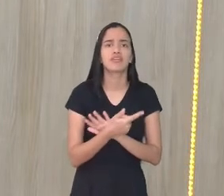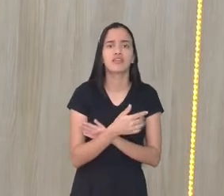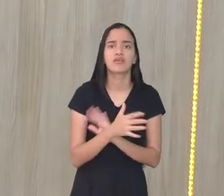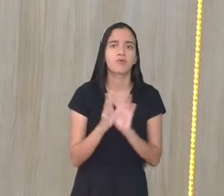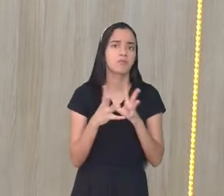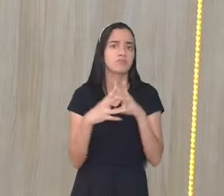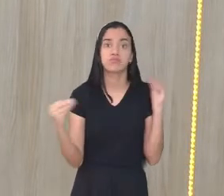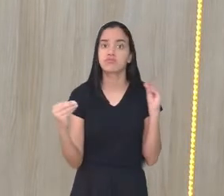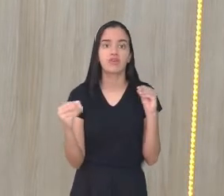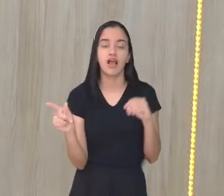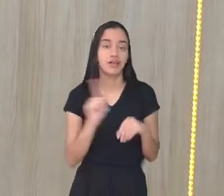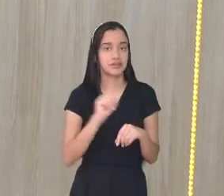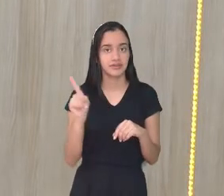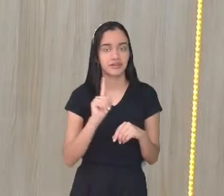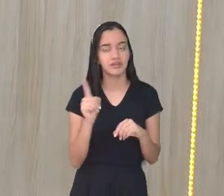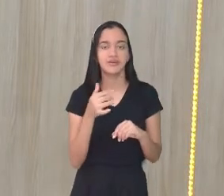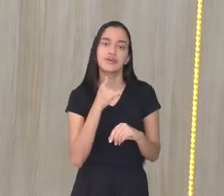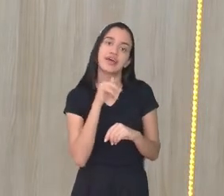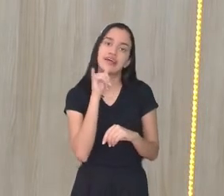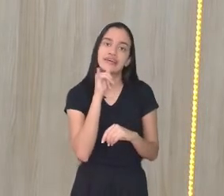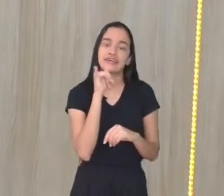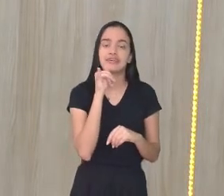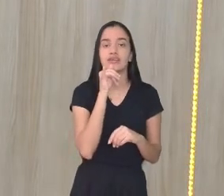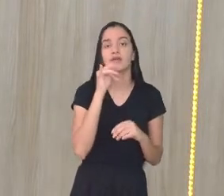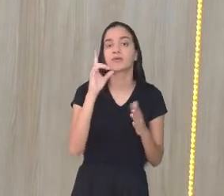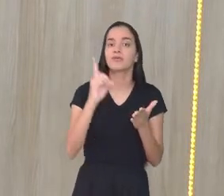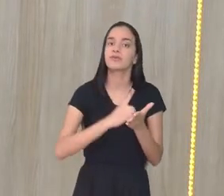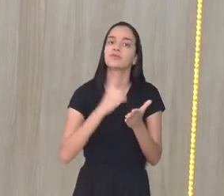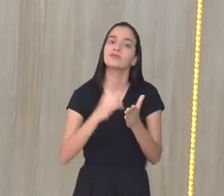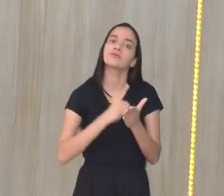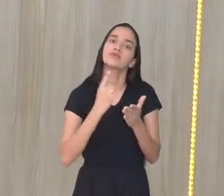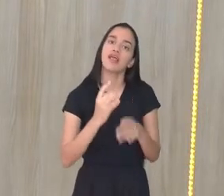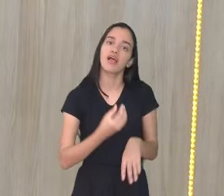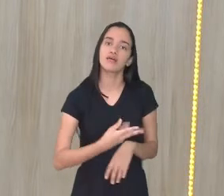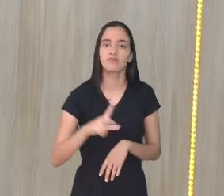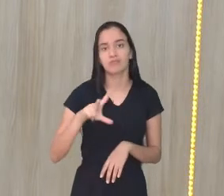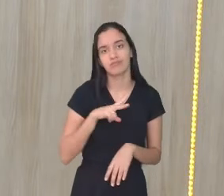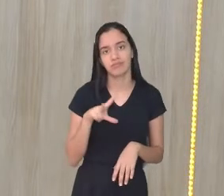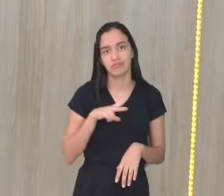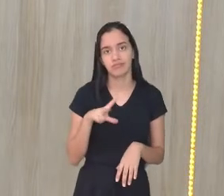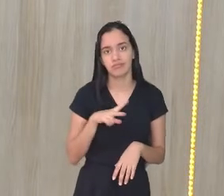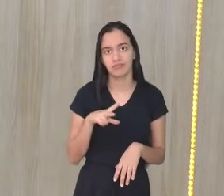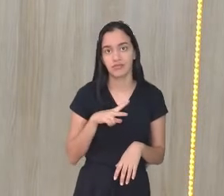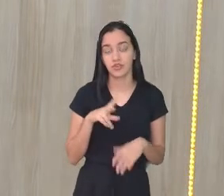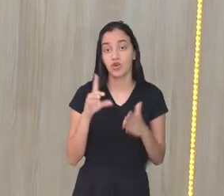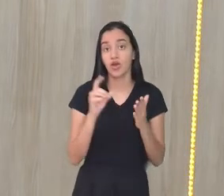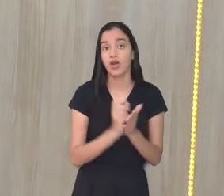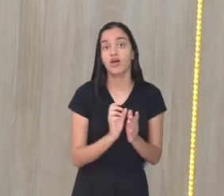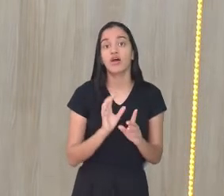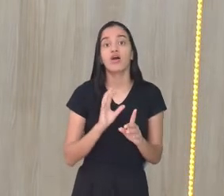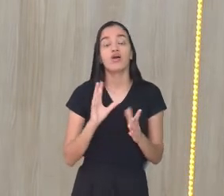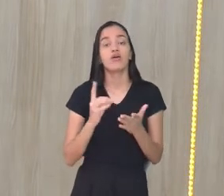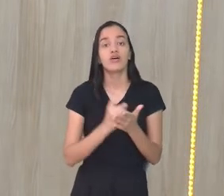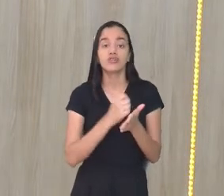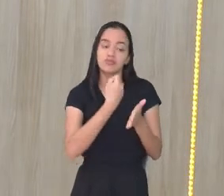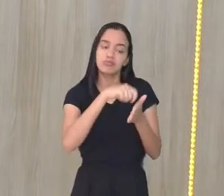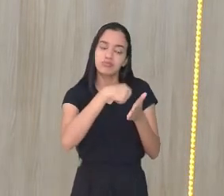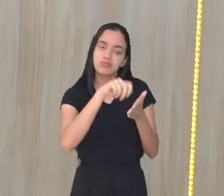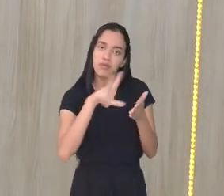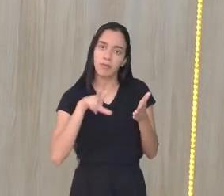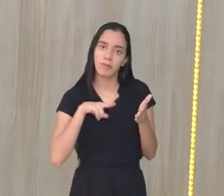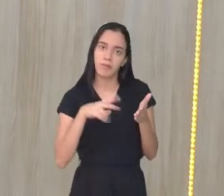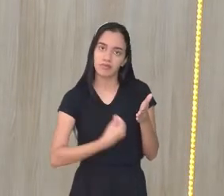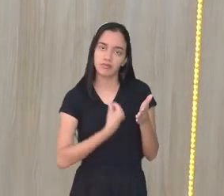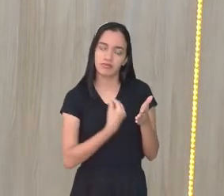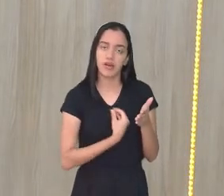morreu. Não é, como eu trago aqui o exemplo do diário pessoal, não é, que é outro gênero. Hoje, ele é feito de outra forma, no